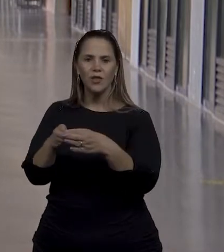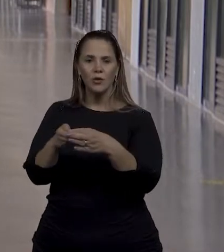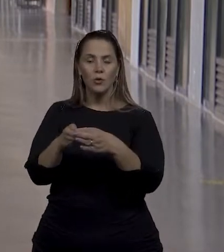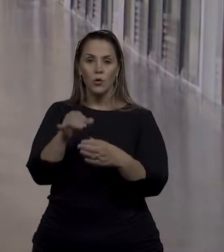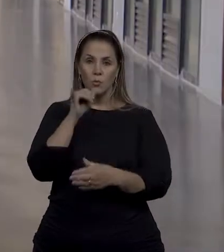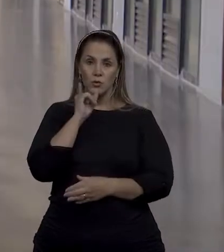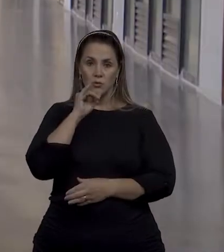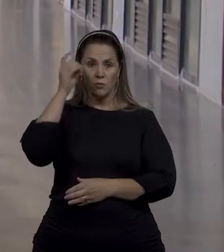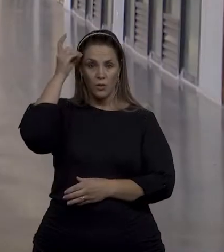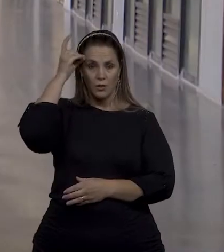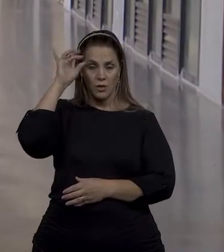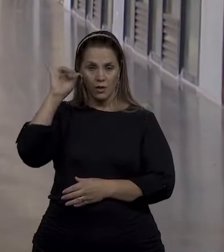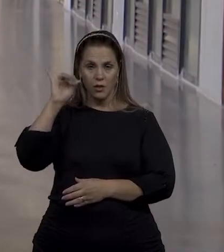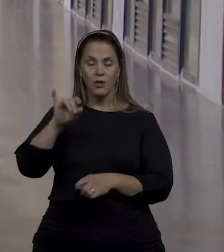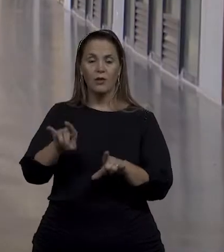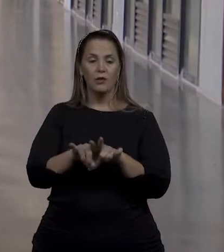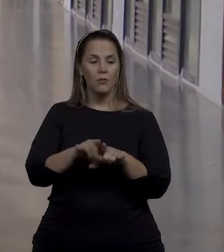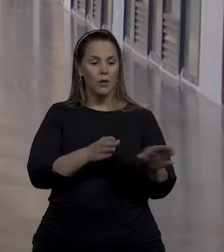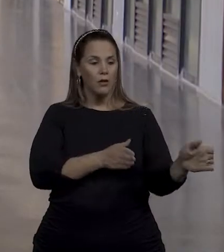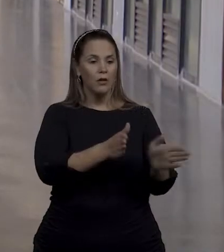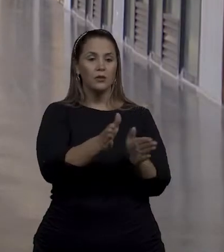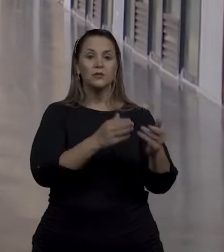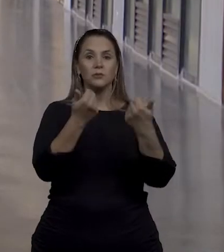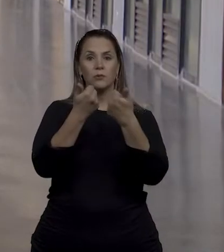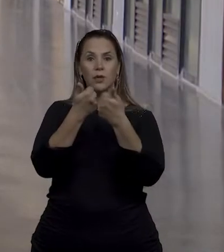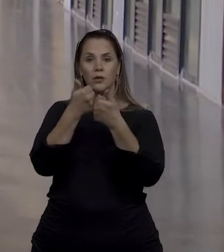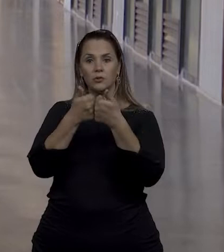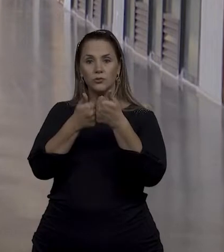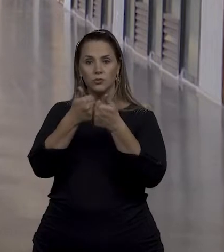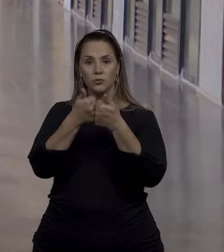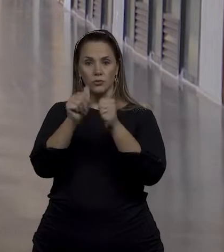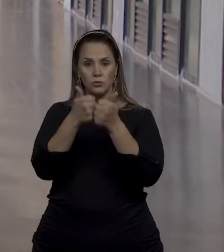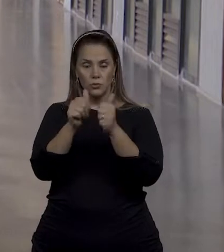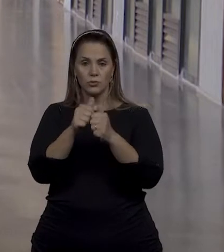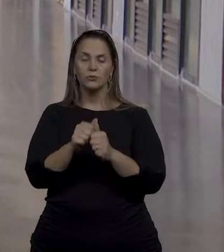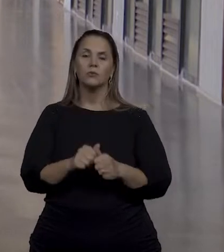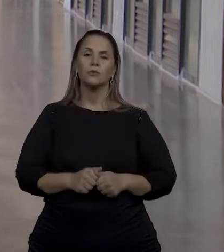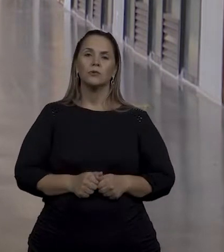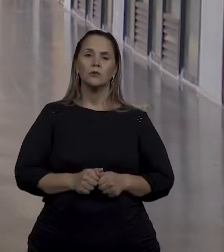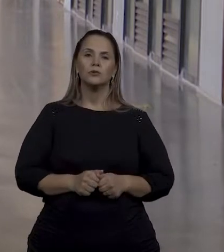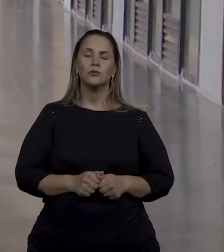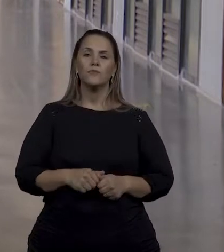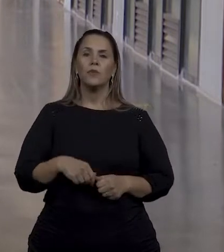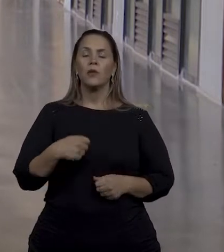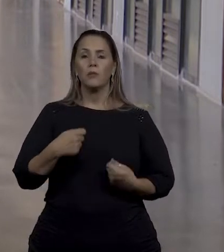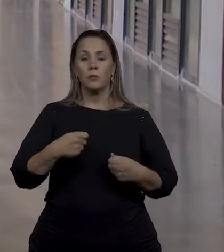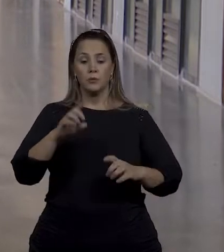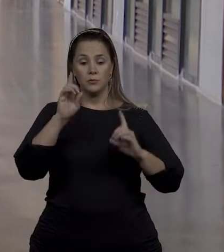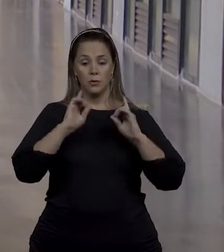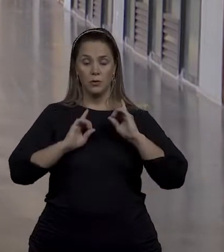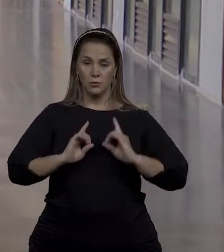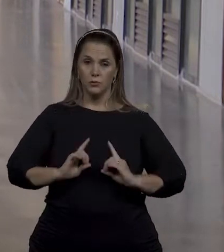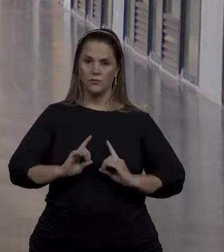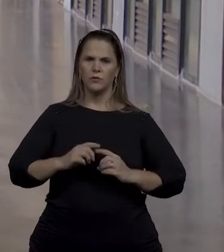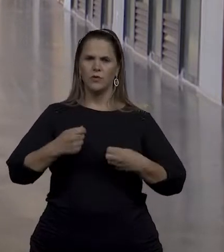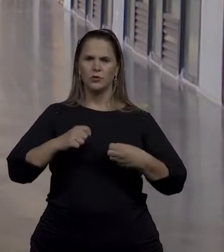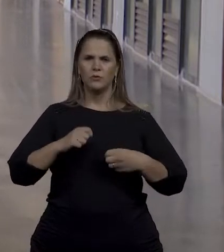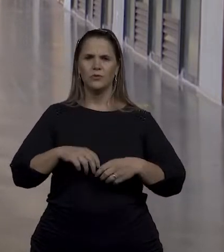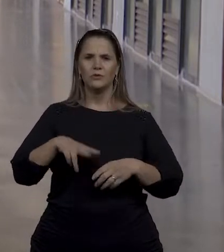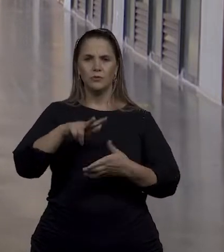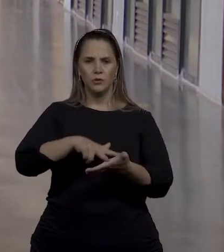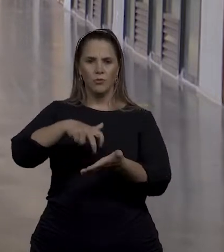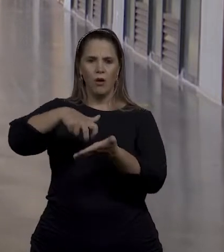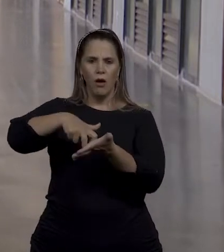intelectual. A questão, por exemplo, de acessibilidade nos transportes, que vai ser mais direcionada para pessoas com deficiência